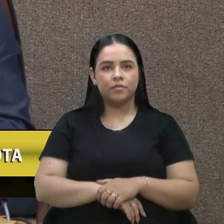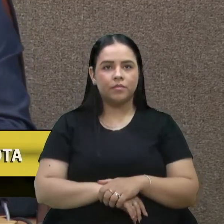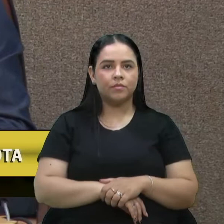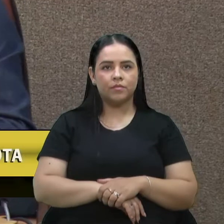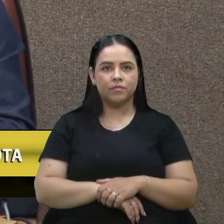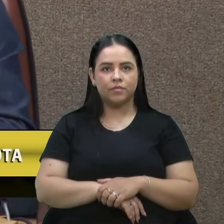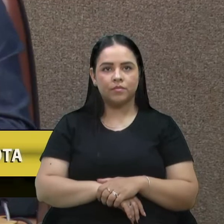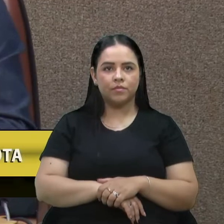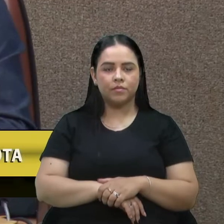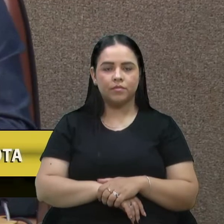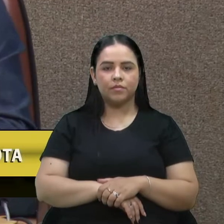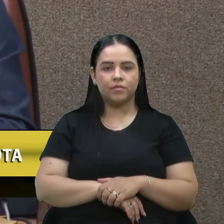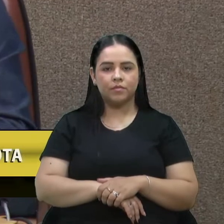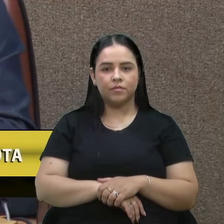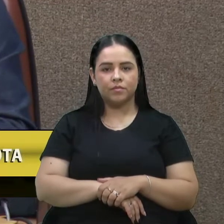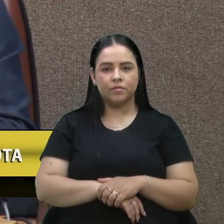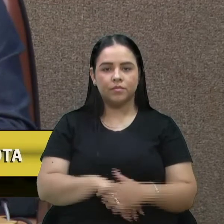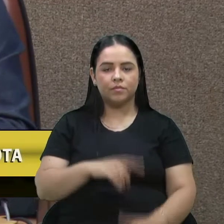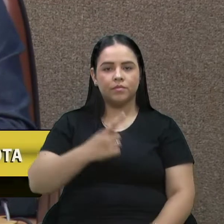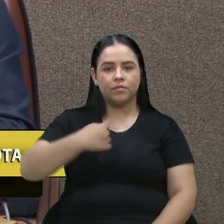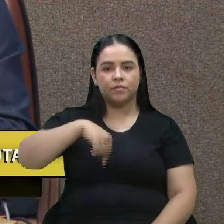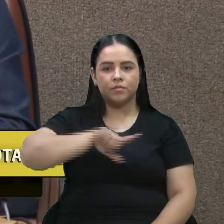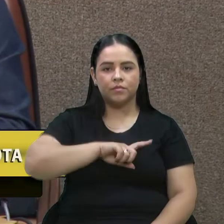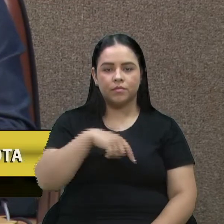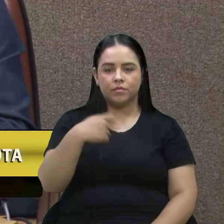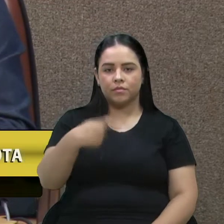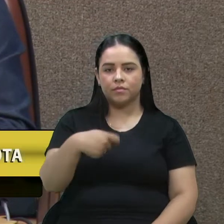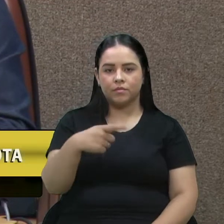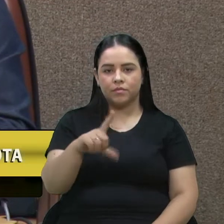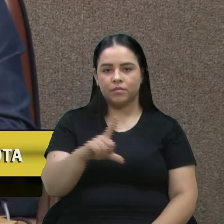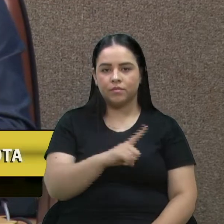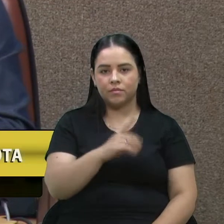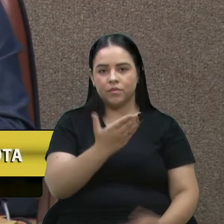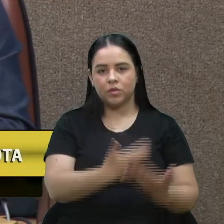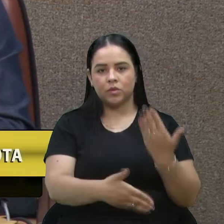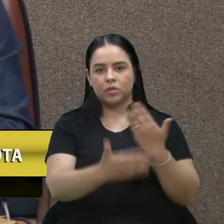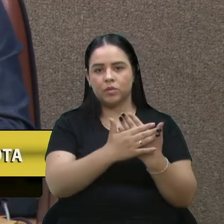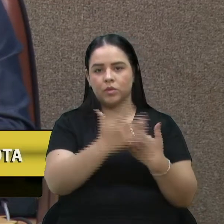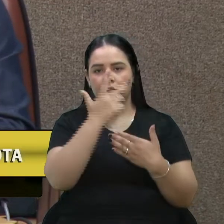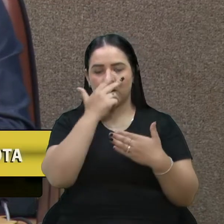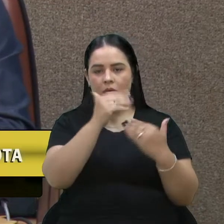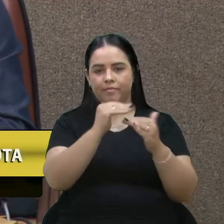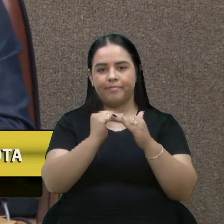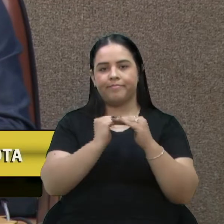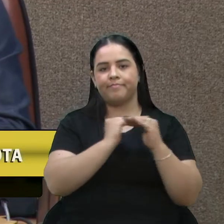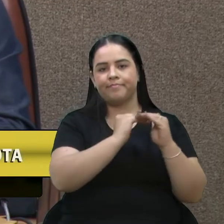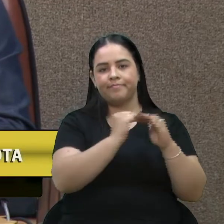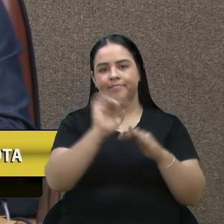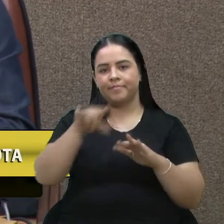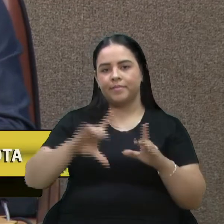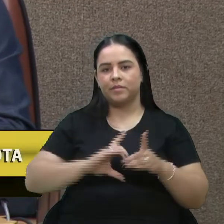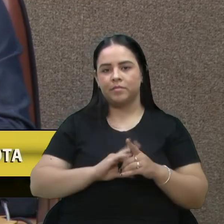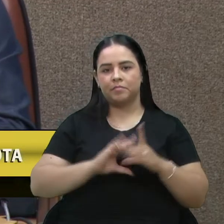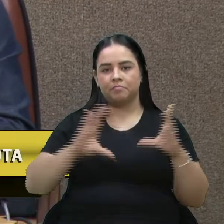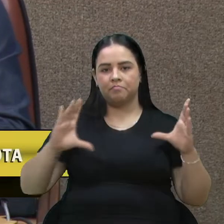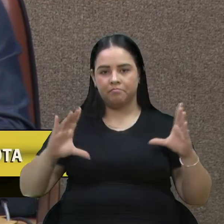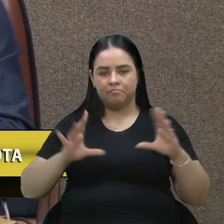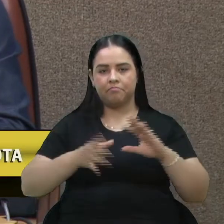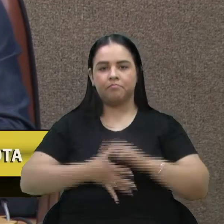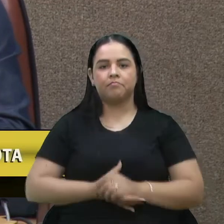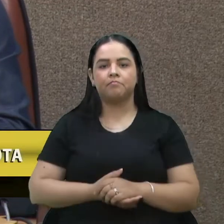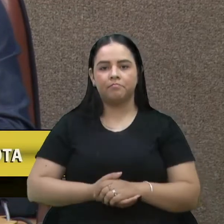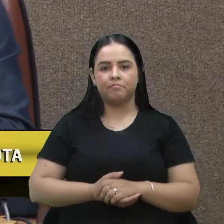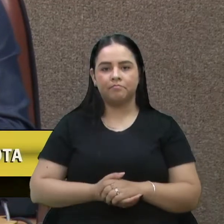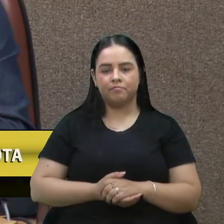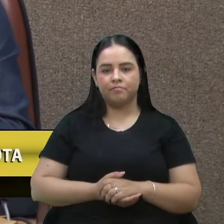Devemos dar o espaço para todos de forma igual. Essa é a democracia. Todos têm que ter